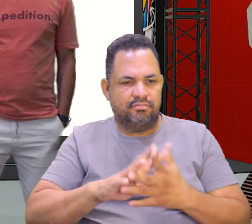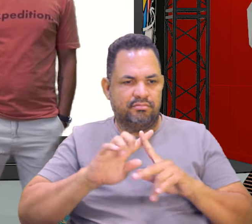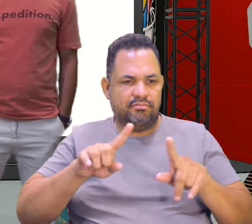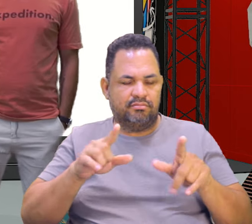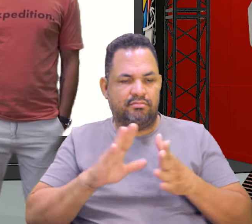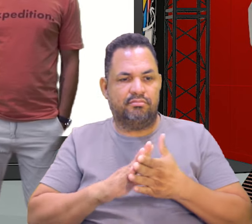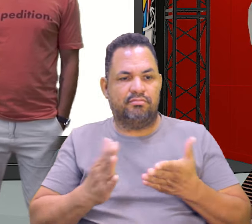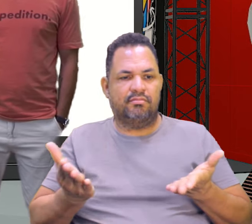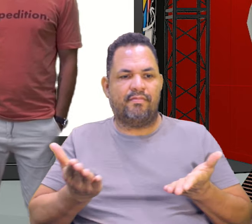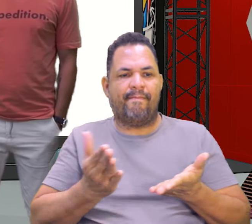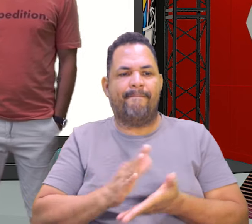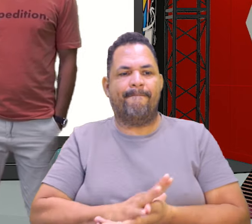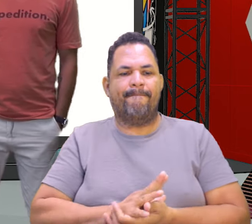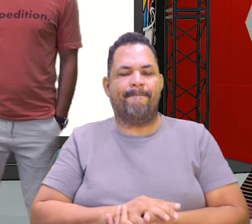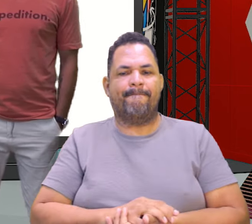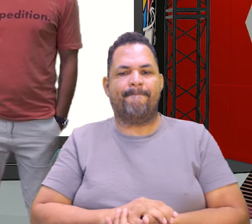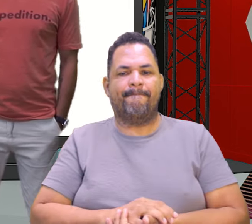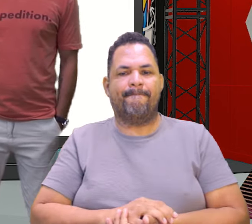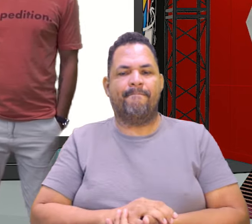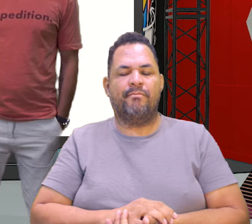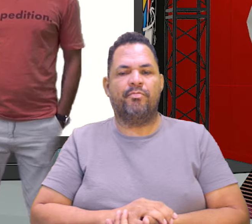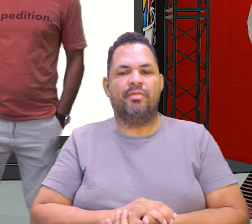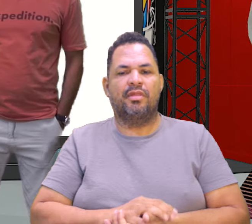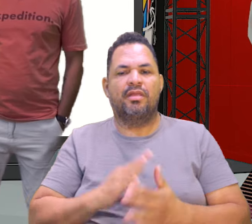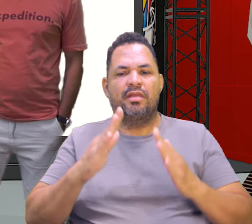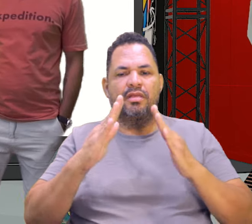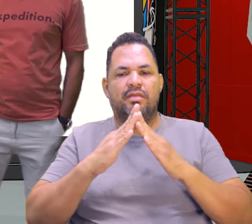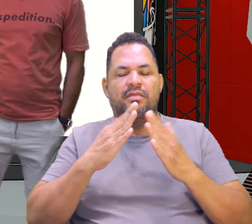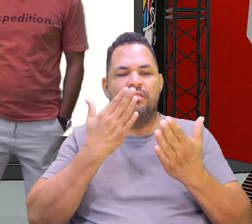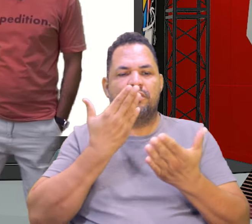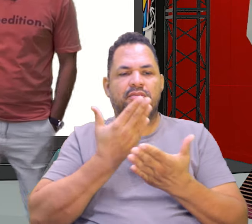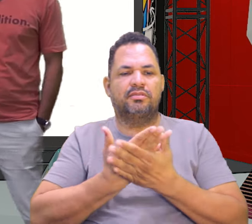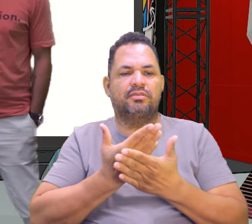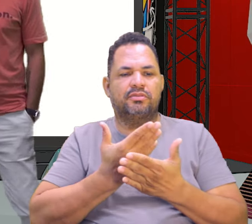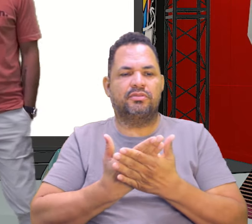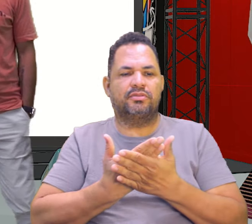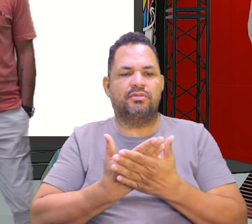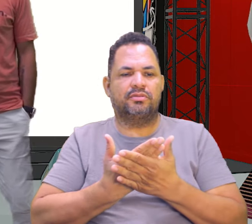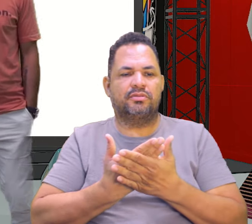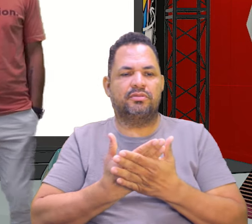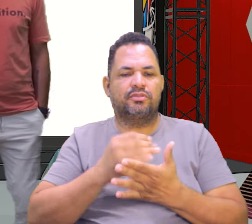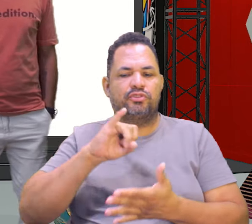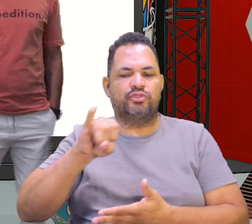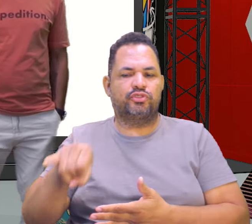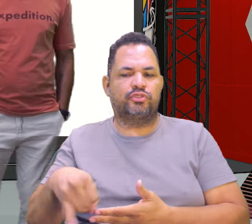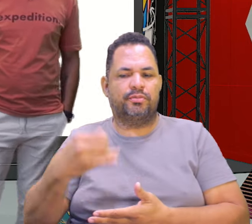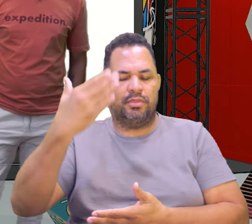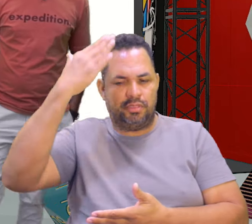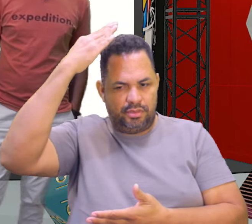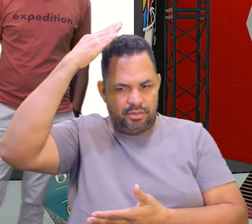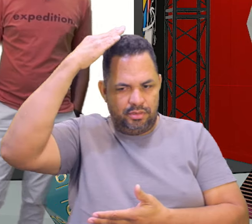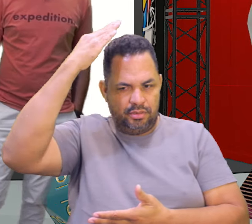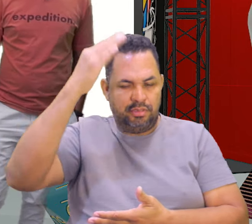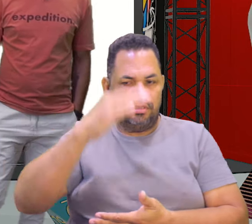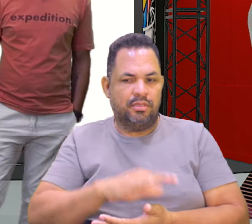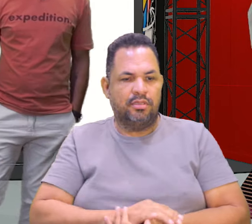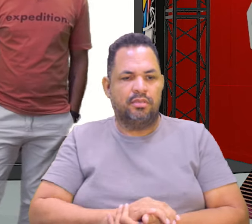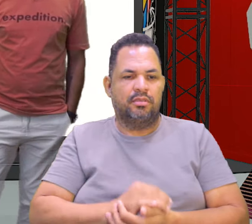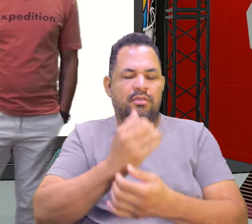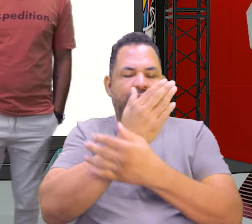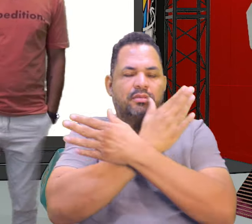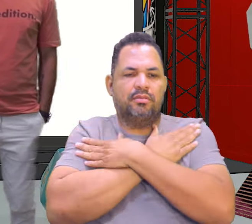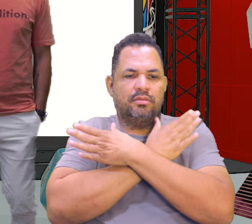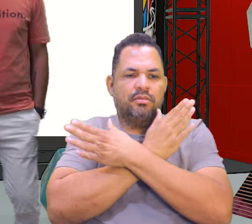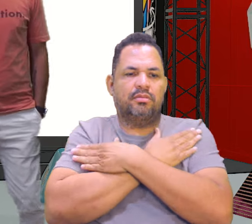mas, assim, a gente conta muito sempre com a contribuição de vocês. Emburana é... É, de Paraná, de Paraná, tá? Um abraço, professor,